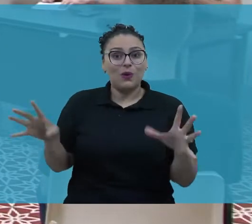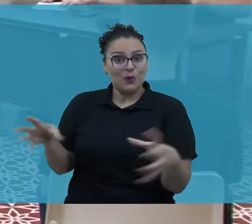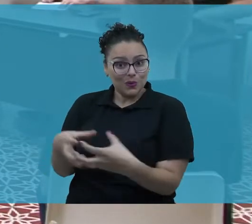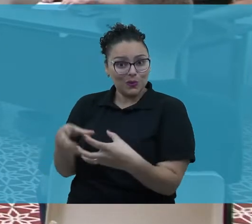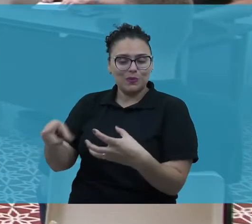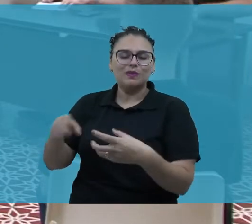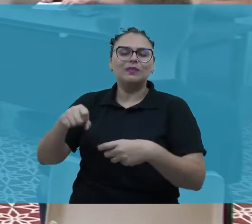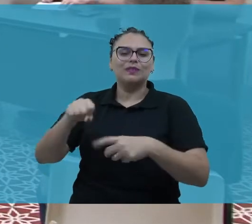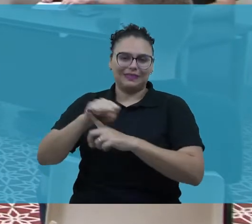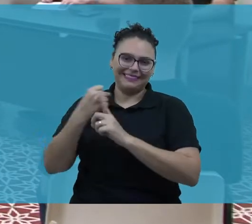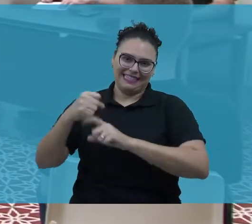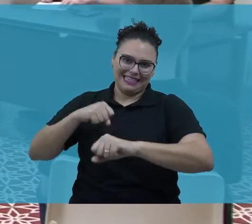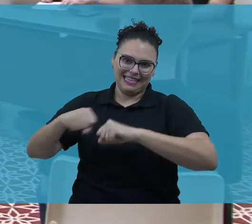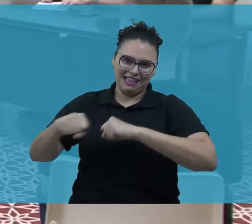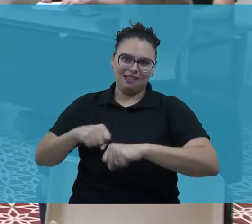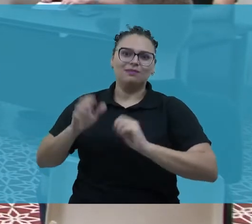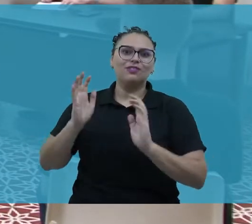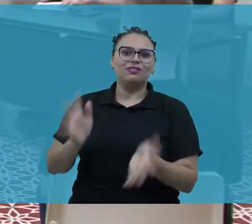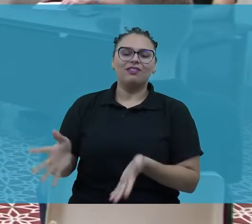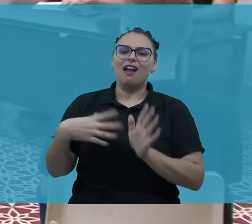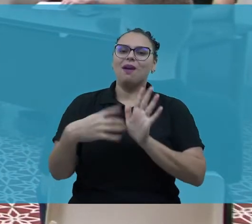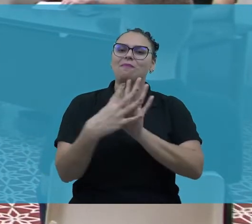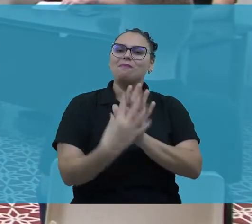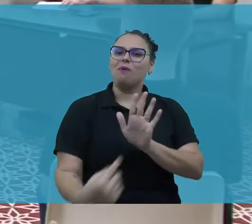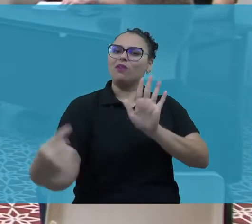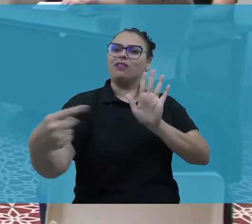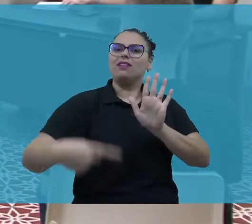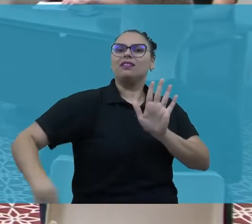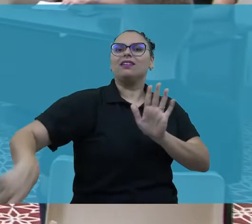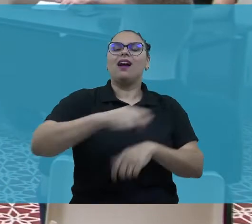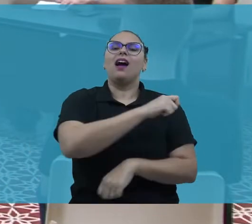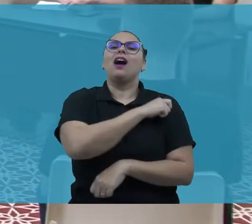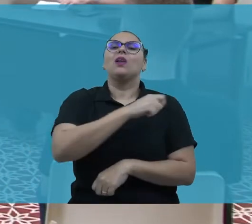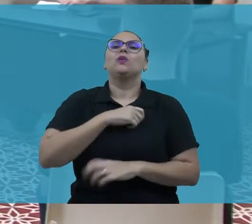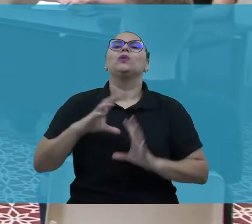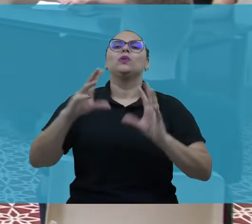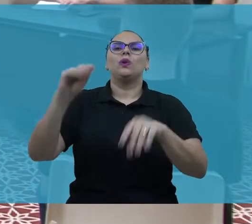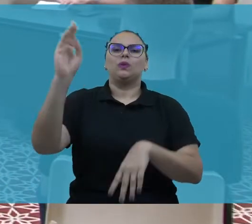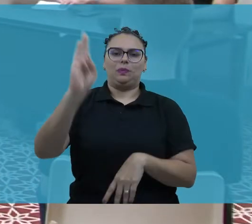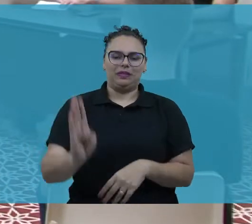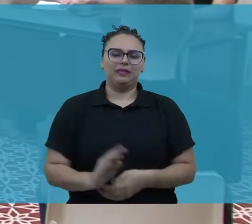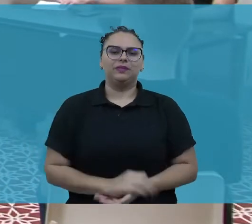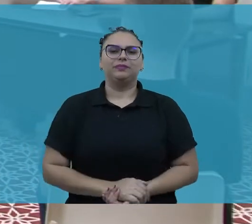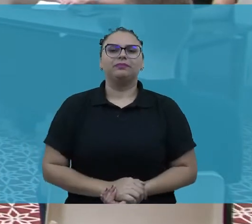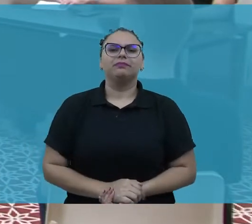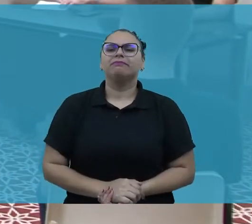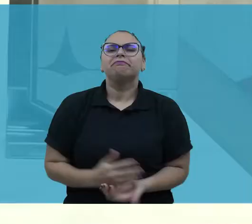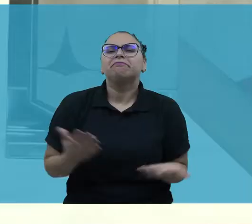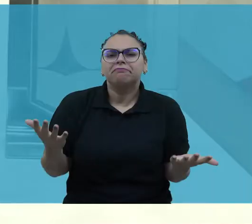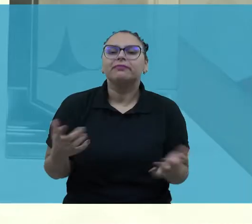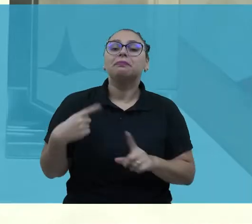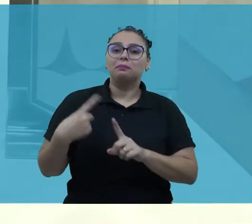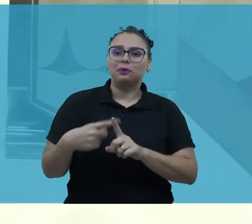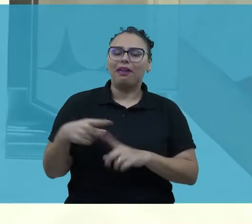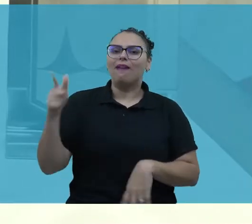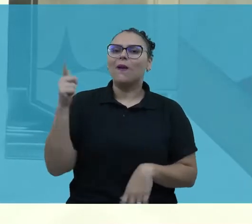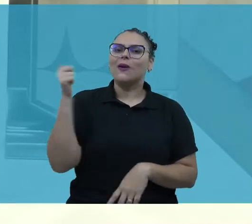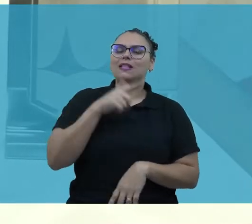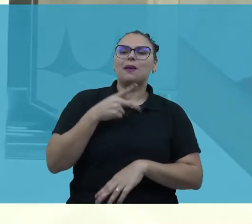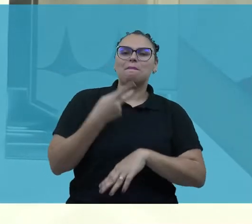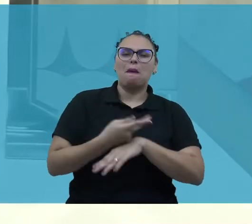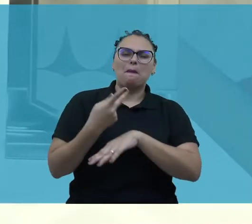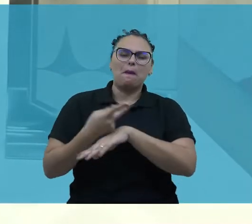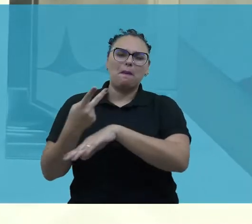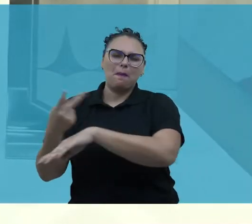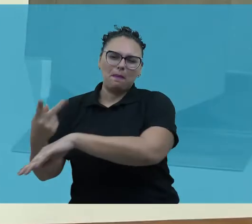a Sociedade de Debates da UFC já é uma referência para estudantes de todo o Brasil. Isso porque eles